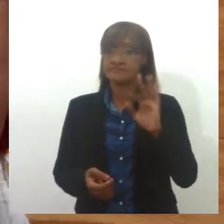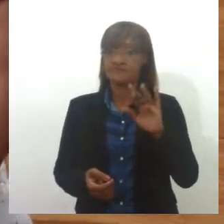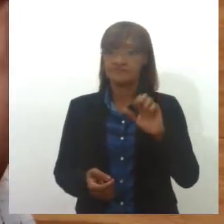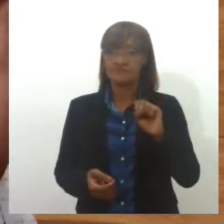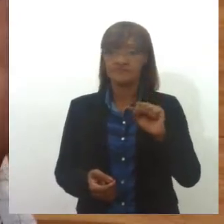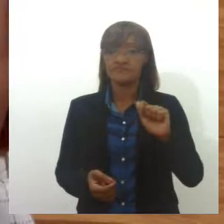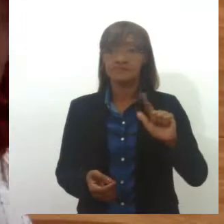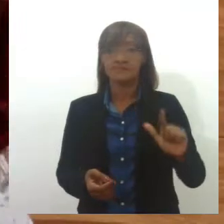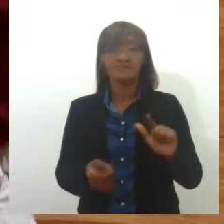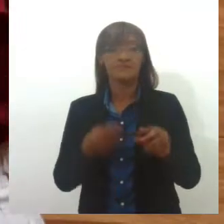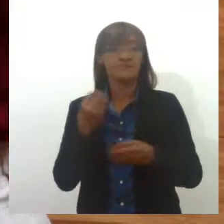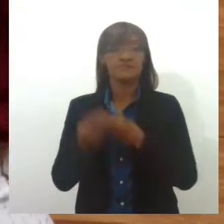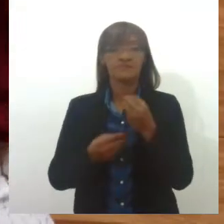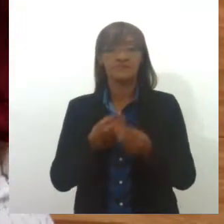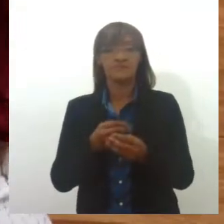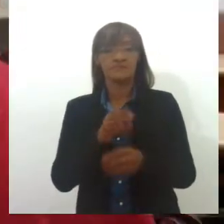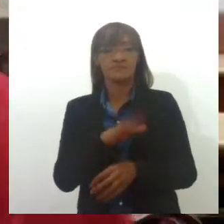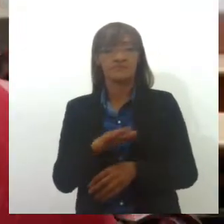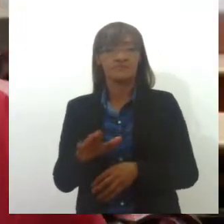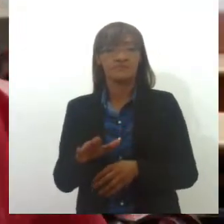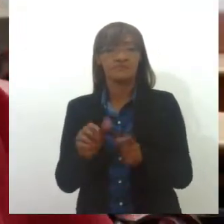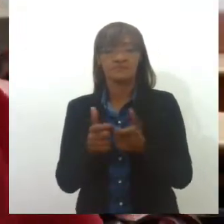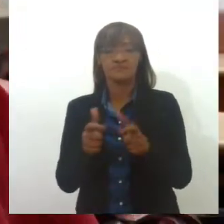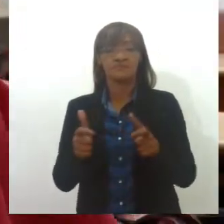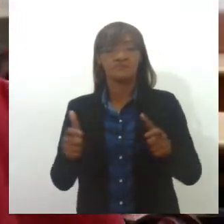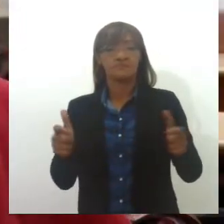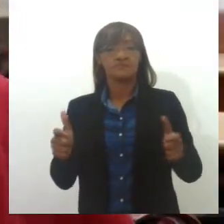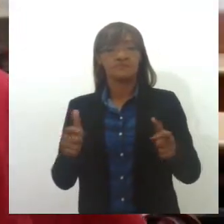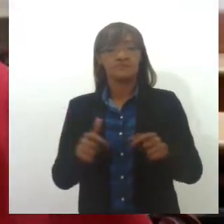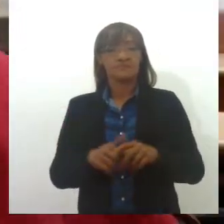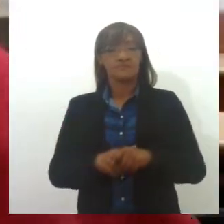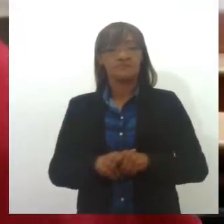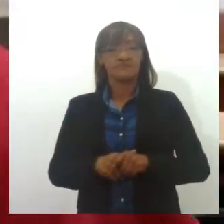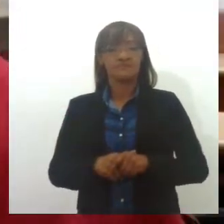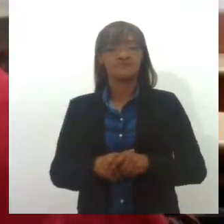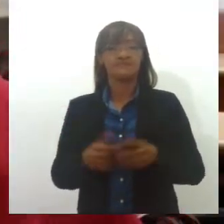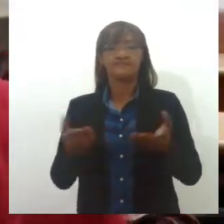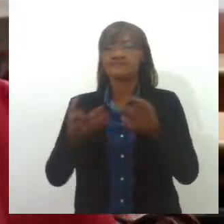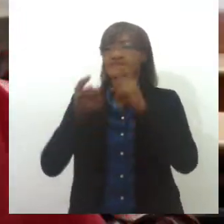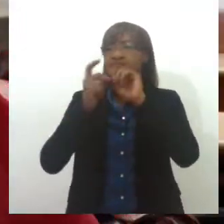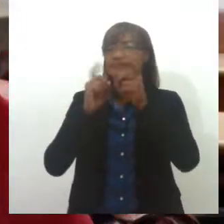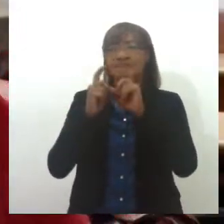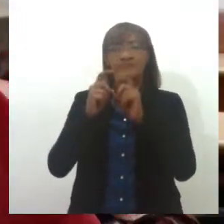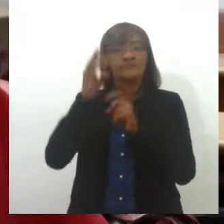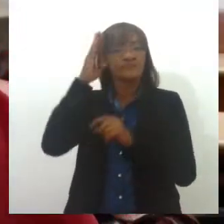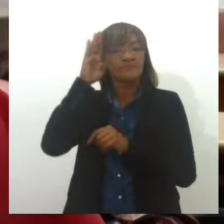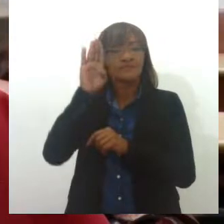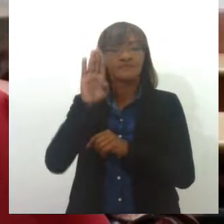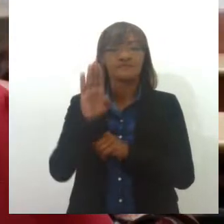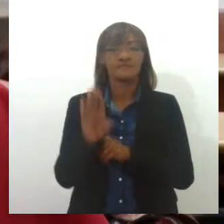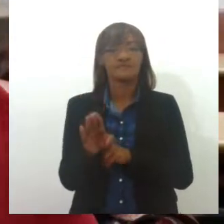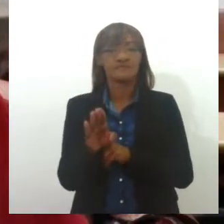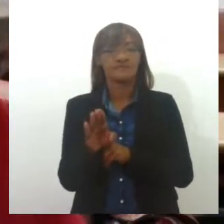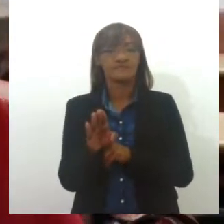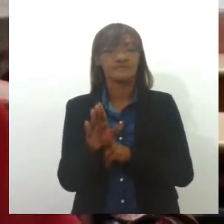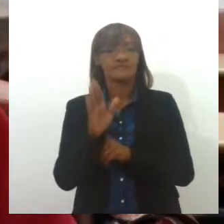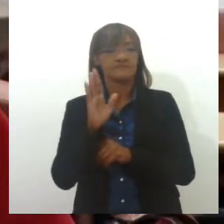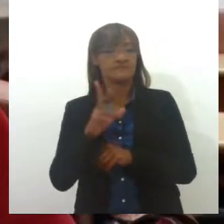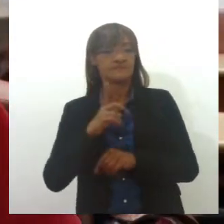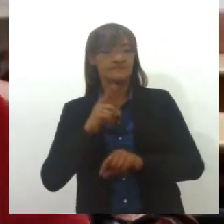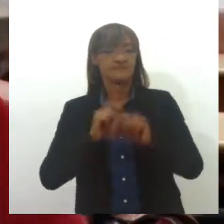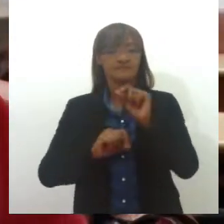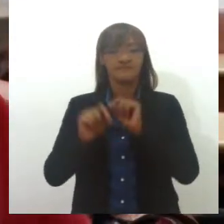crianças e adolescentes apresentou crescimento. Essa audiência é fundamental, principalmente nesse momento que a gente vê o aumento de